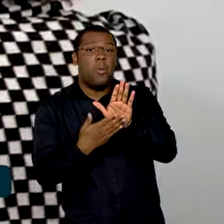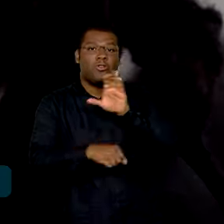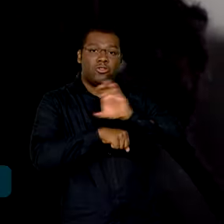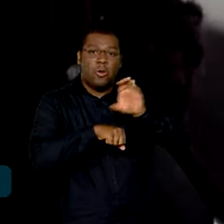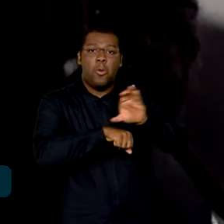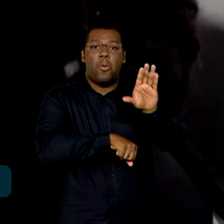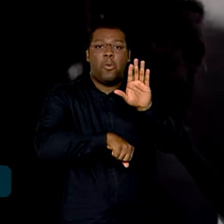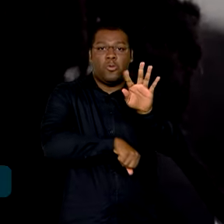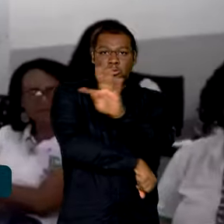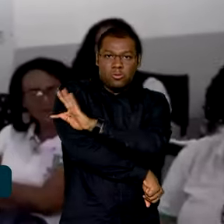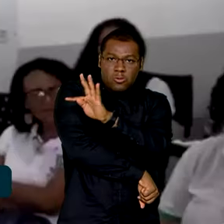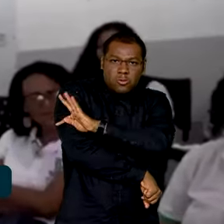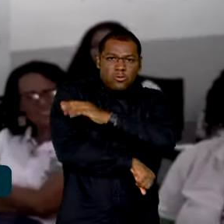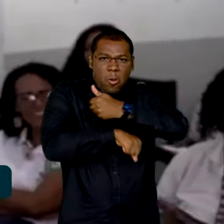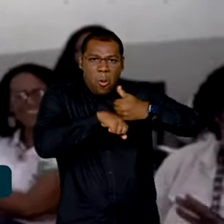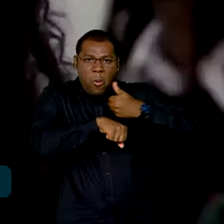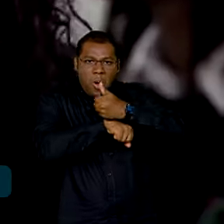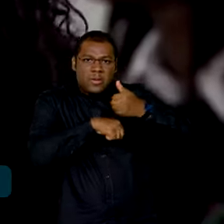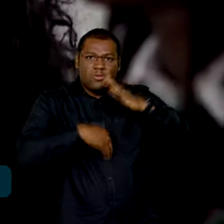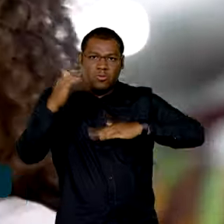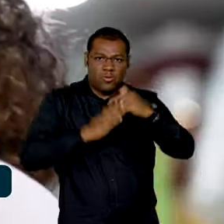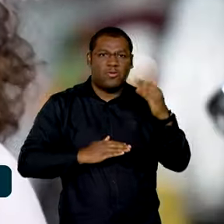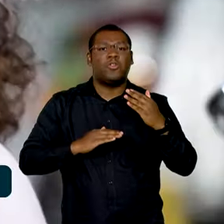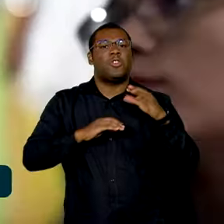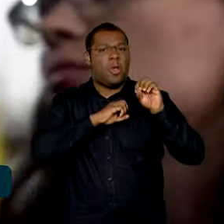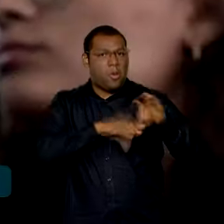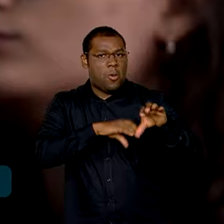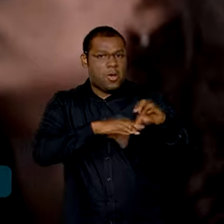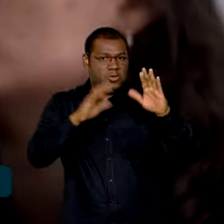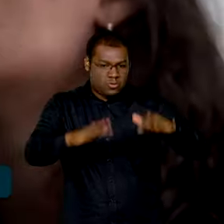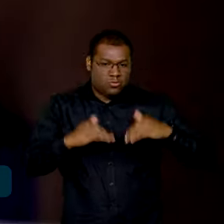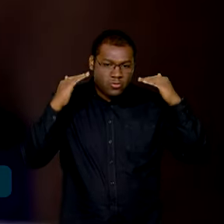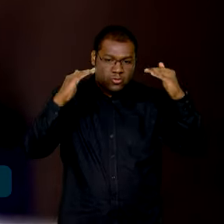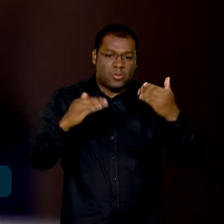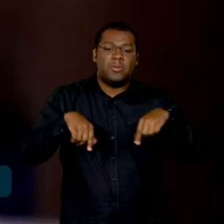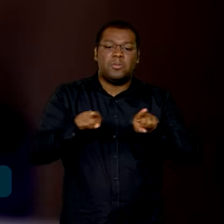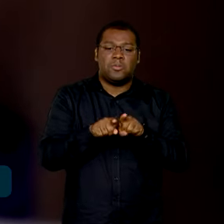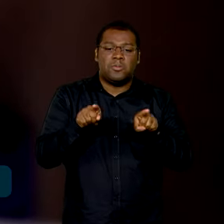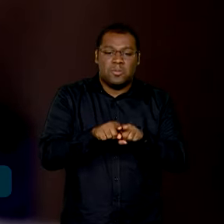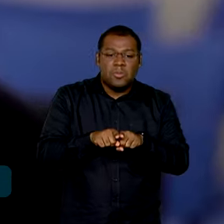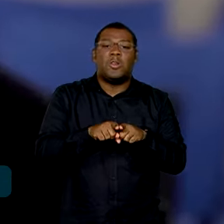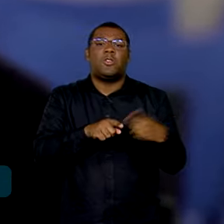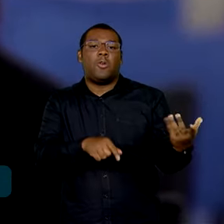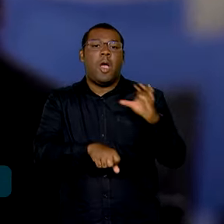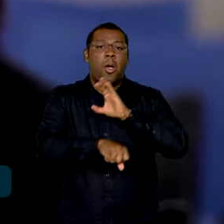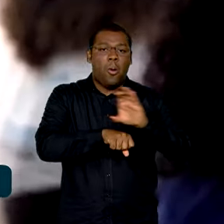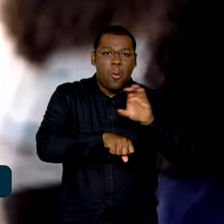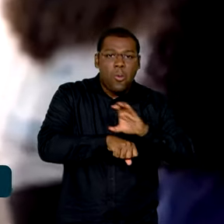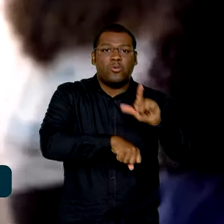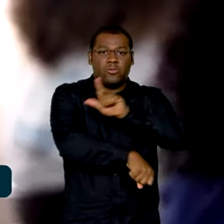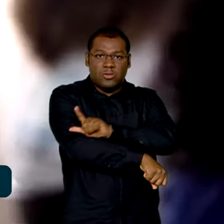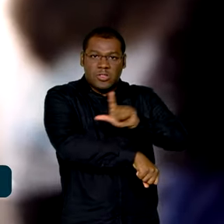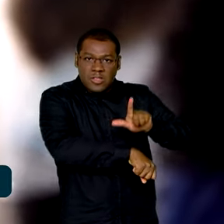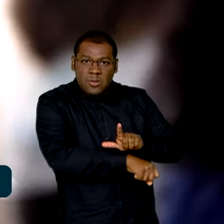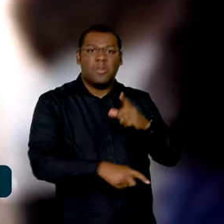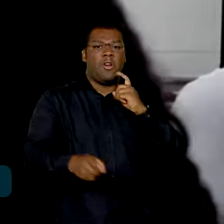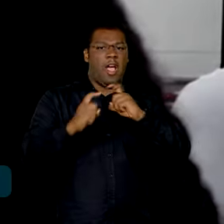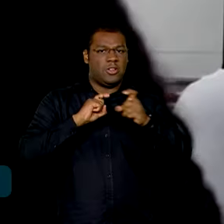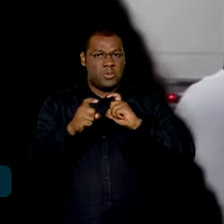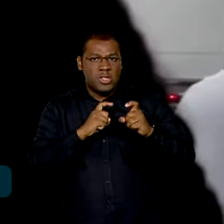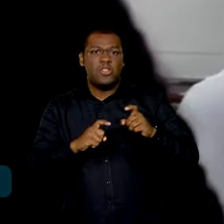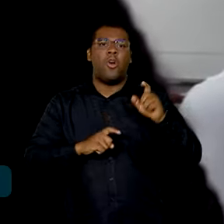qualificação profissional em ensino superior, informação de professores, administração, logística,